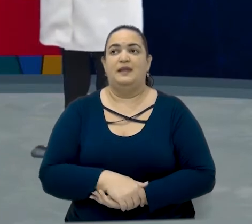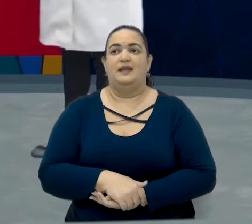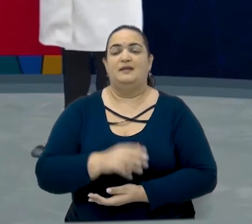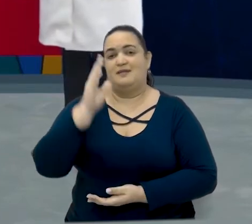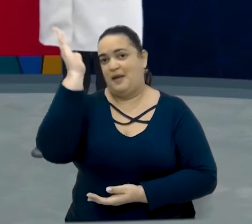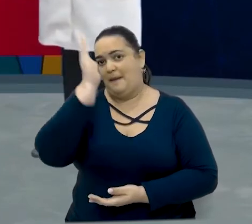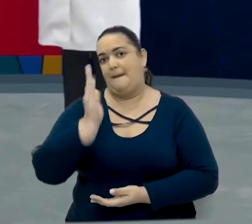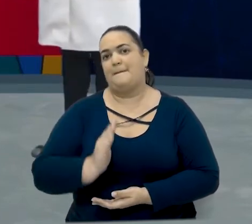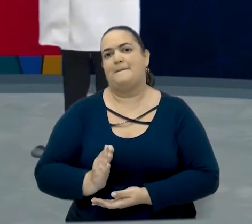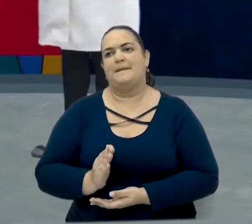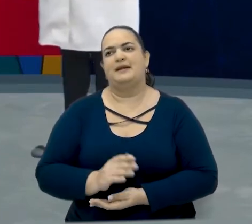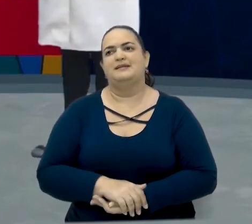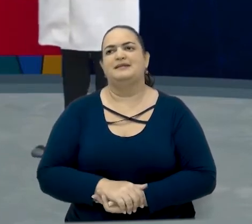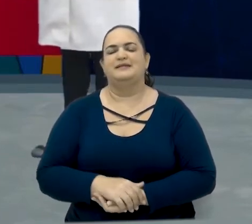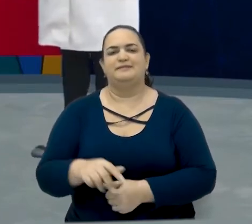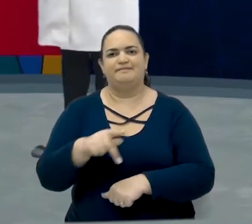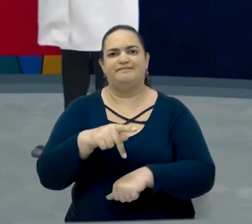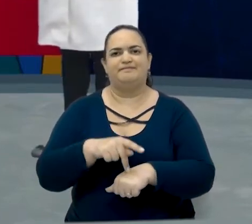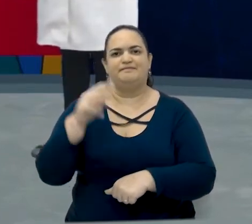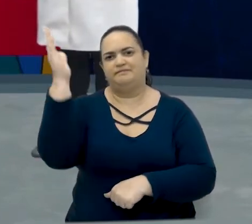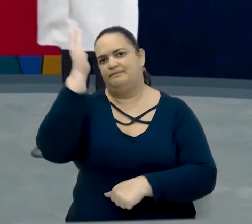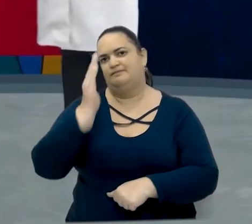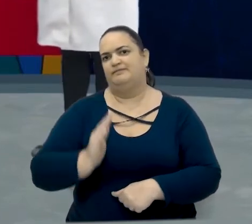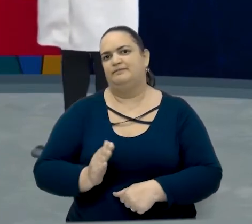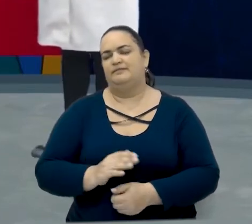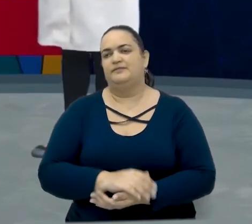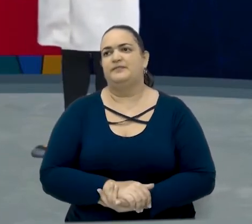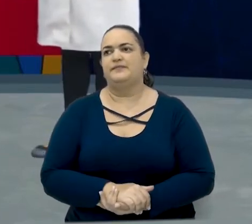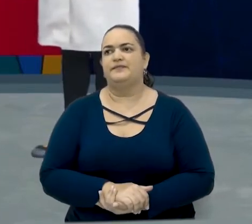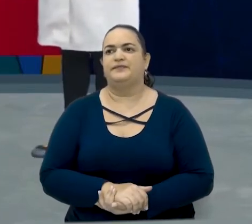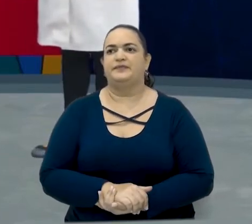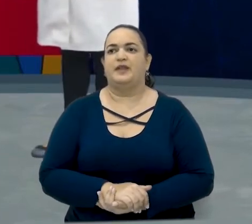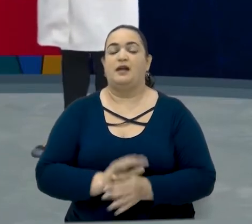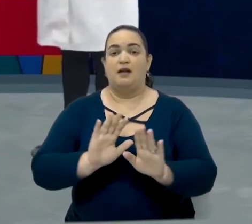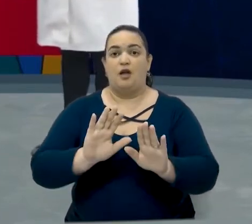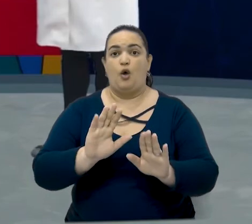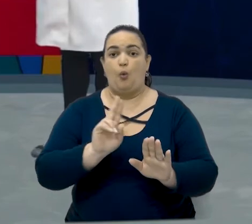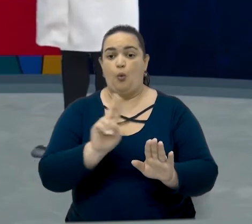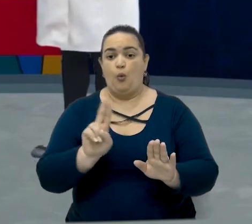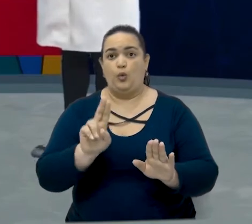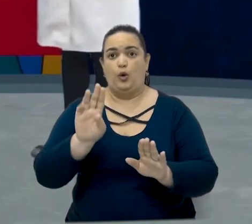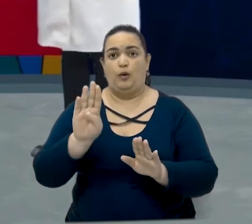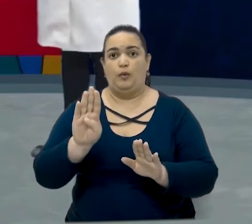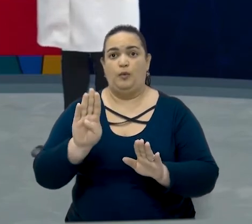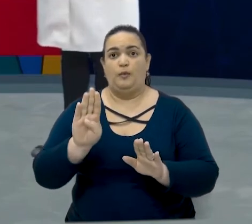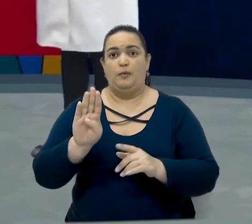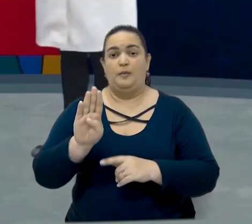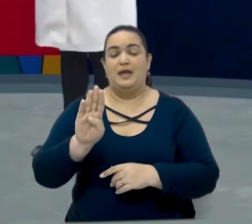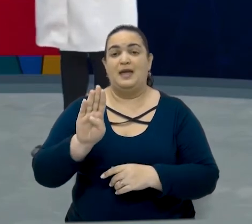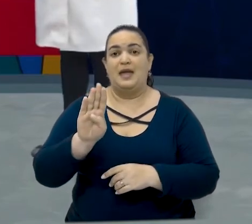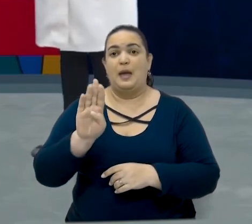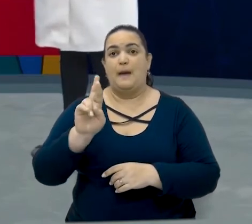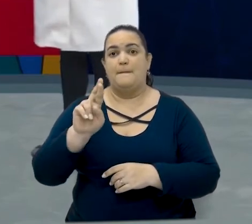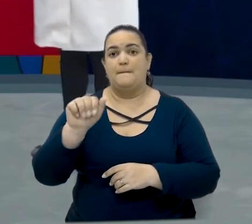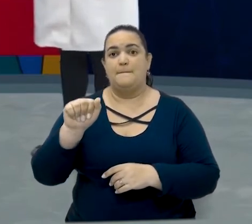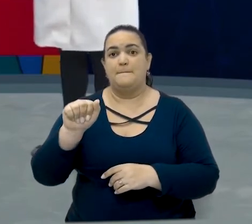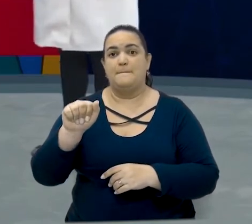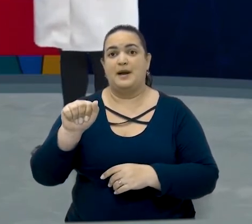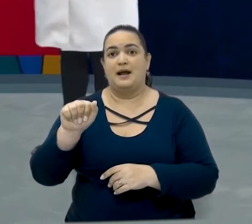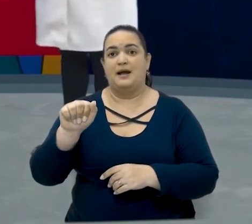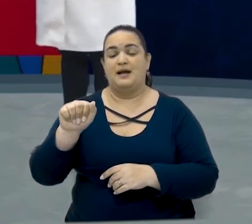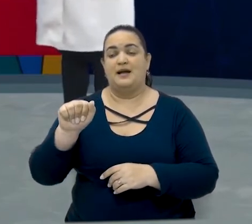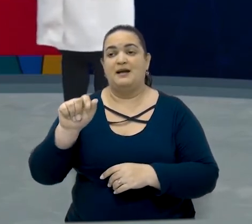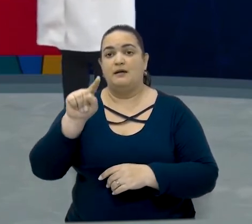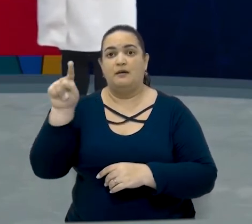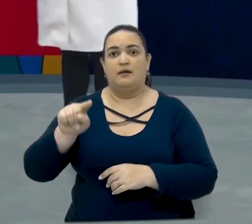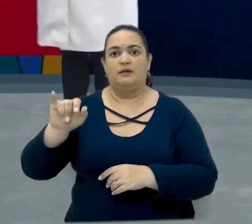Brasil. O país, certo? Em inglês, o nome Brasil se escreve com a letra Z. Então anotem